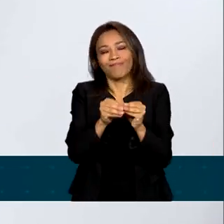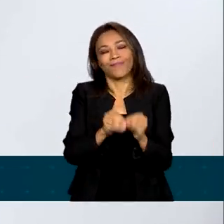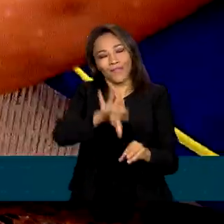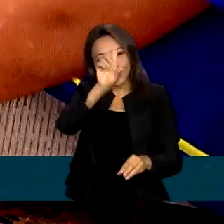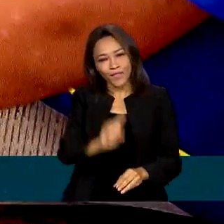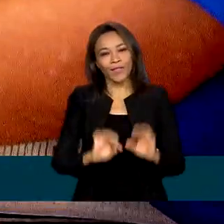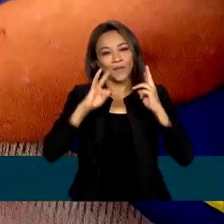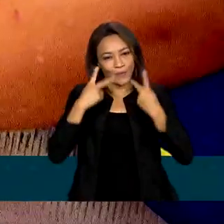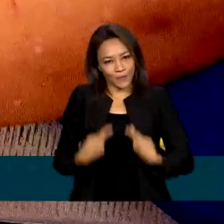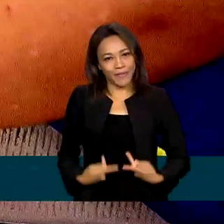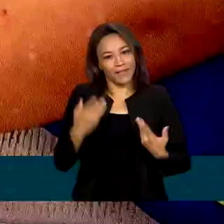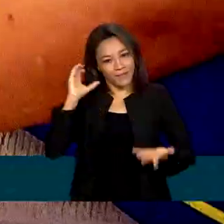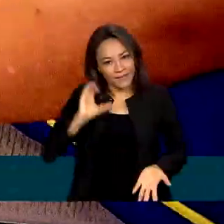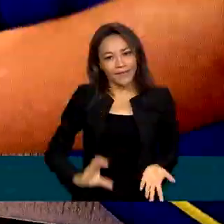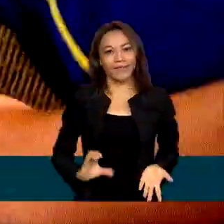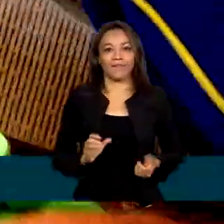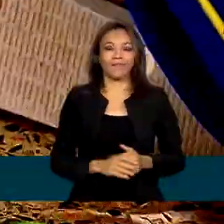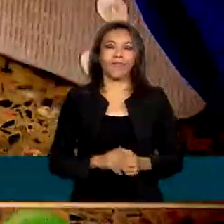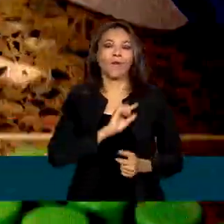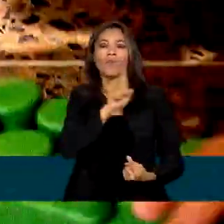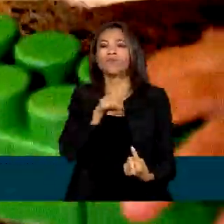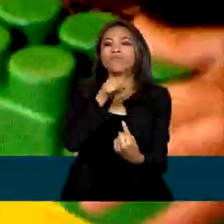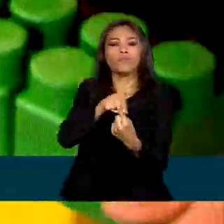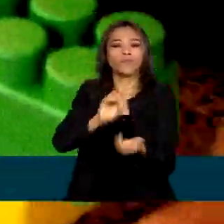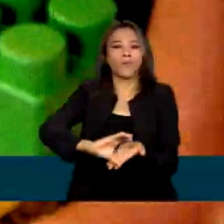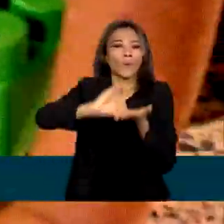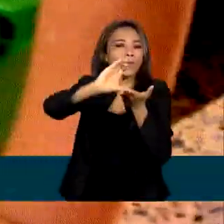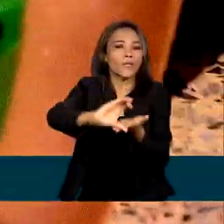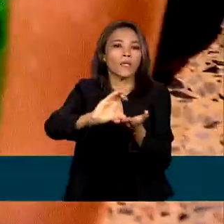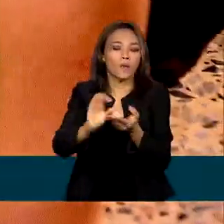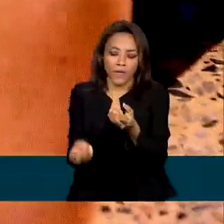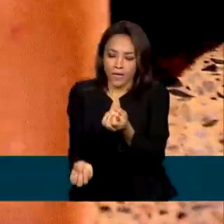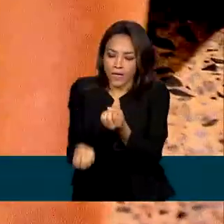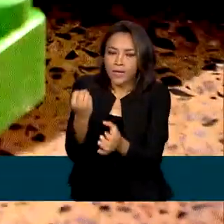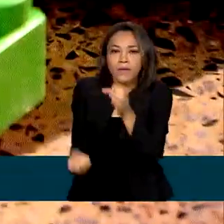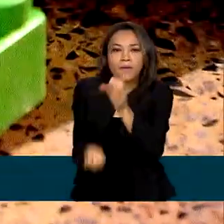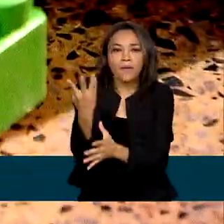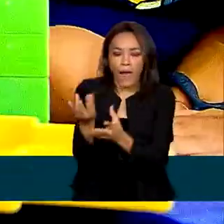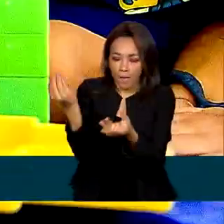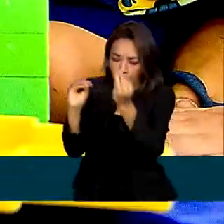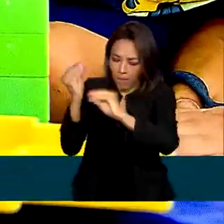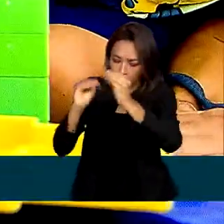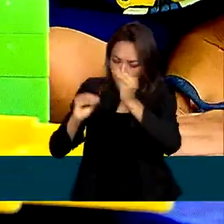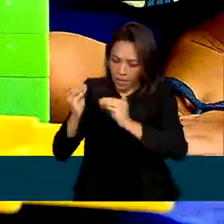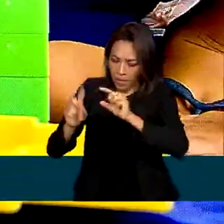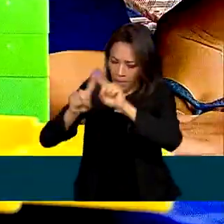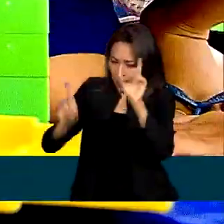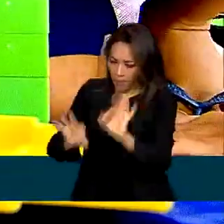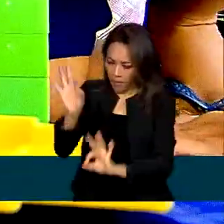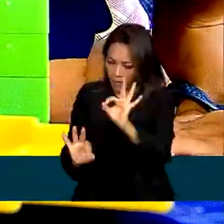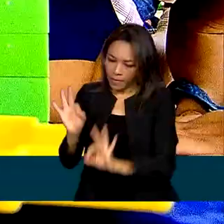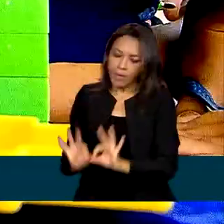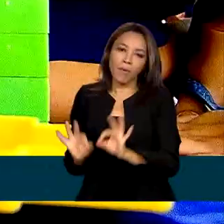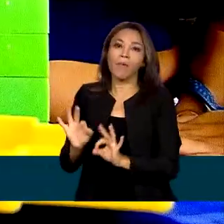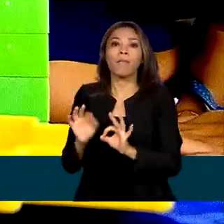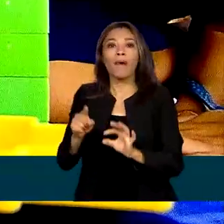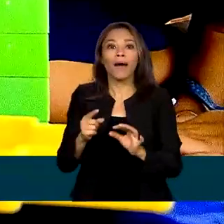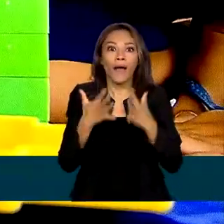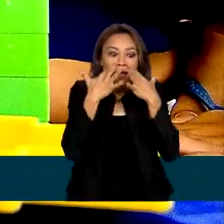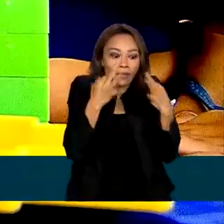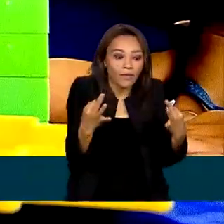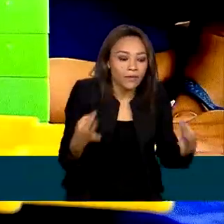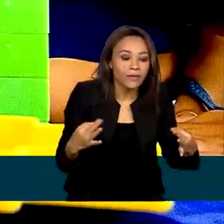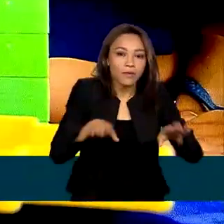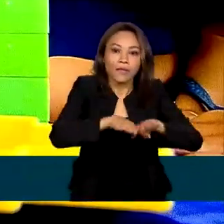cidadania. O Conselho tem como objetivo elaborar normas para a política nacional de atendimento dos direitos da criança